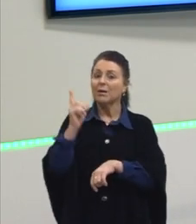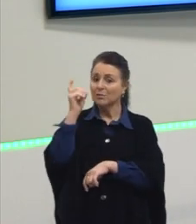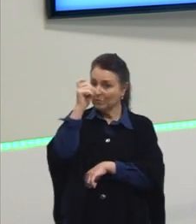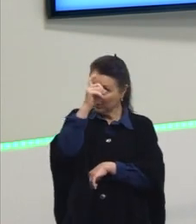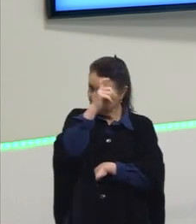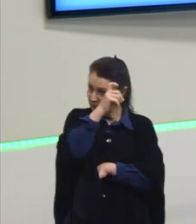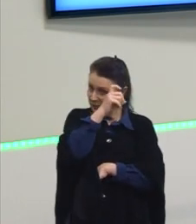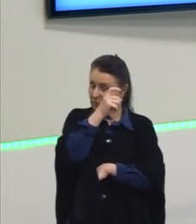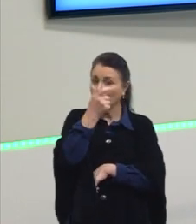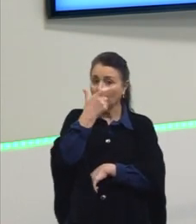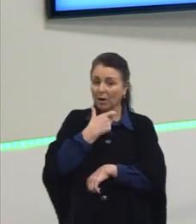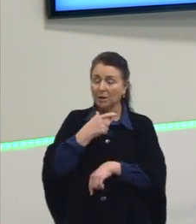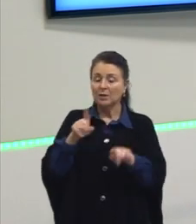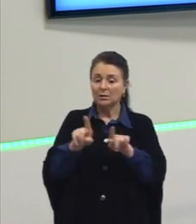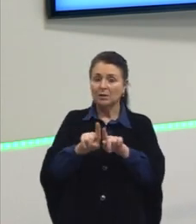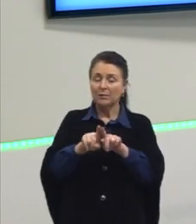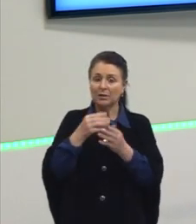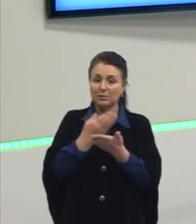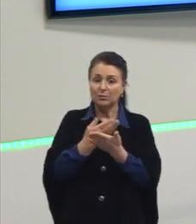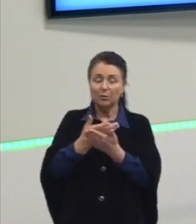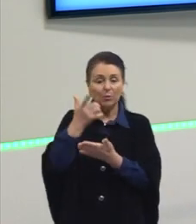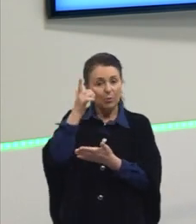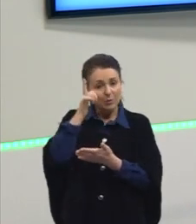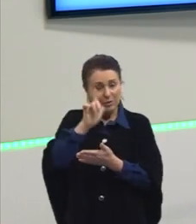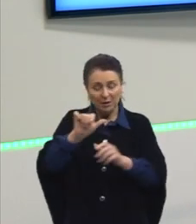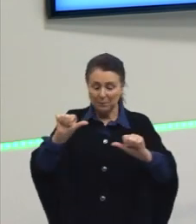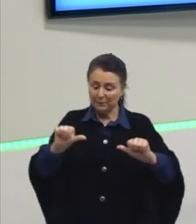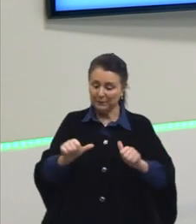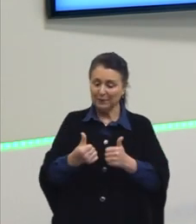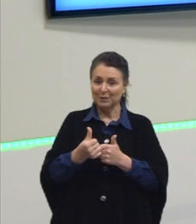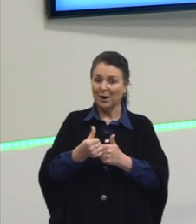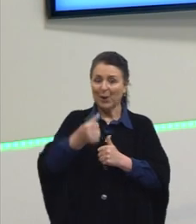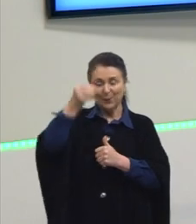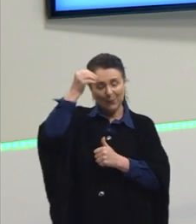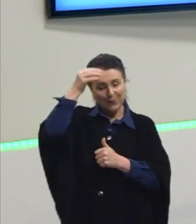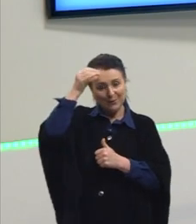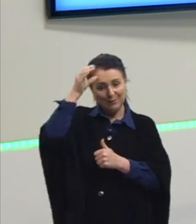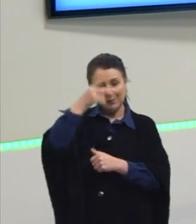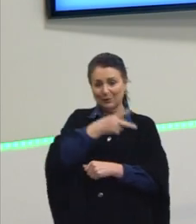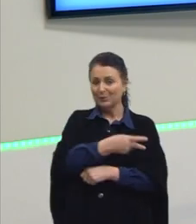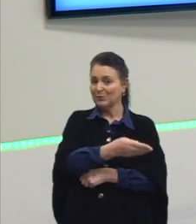dificuldade, para que vocês consigam aprimorar o conhecimento de vocês.